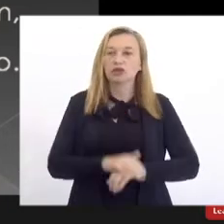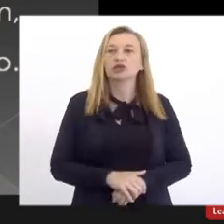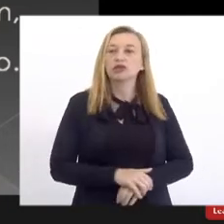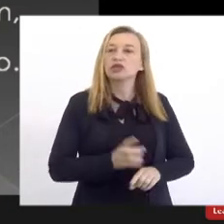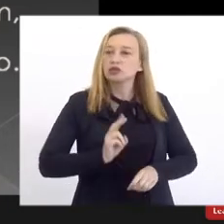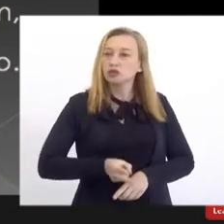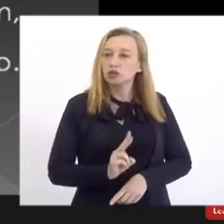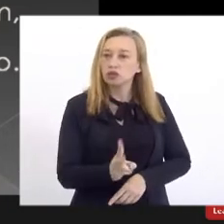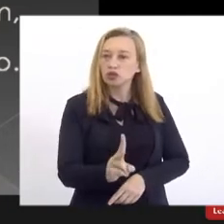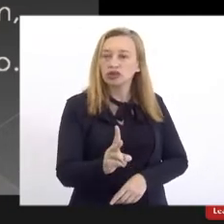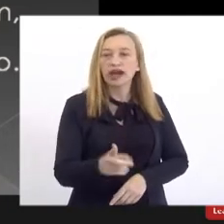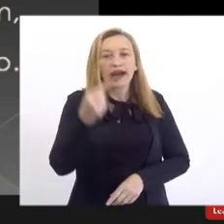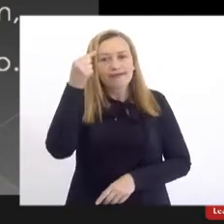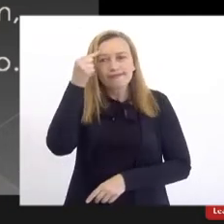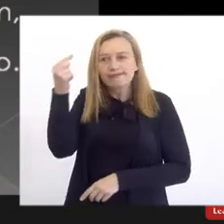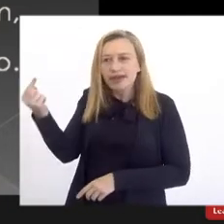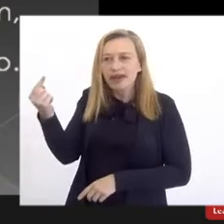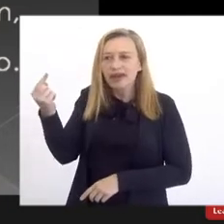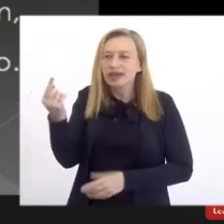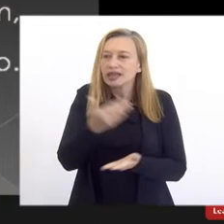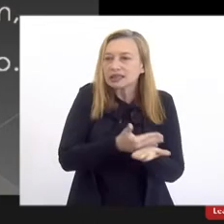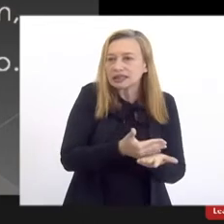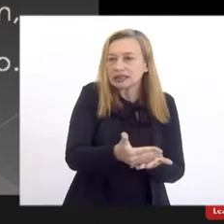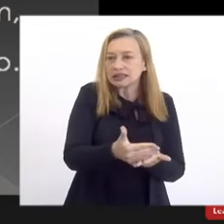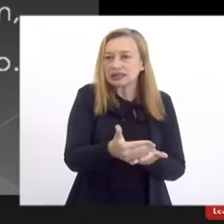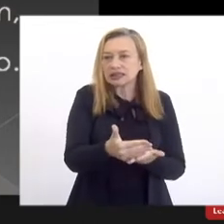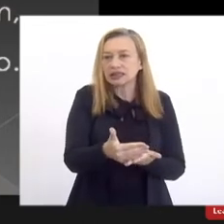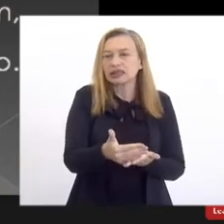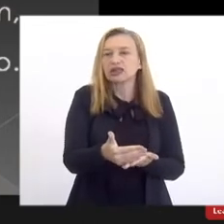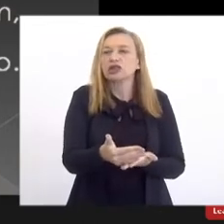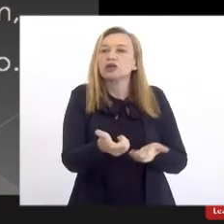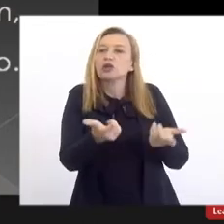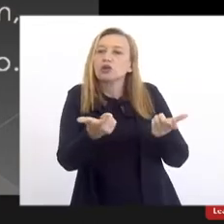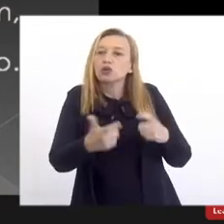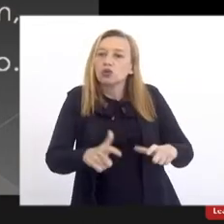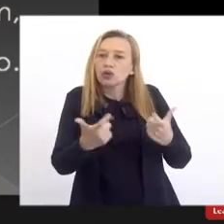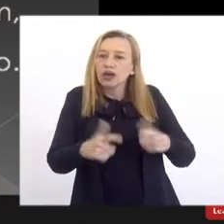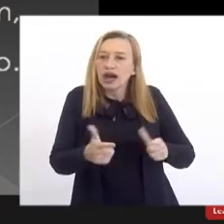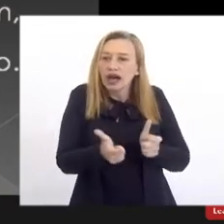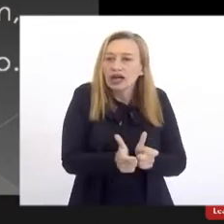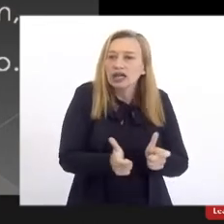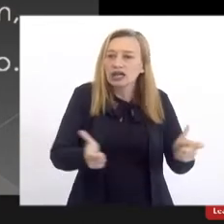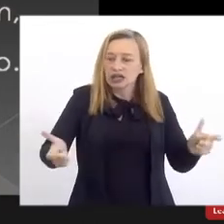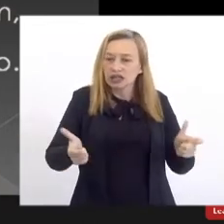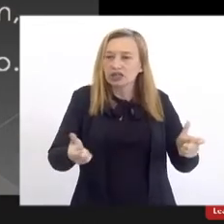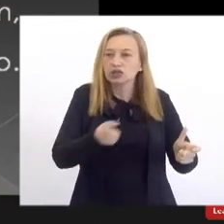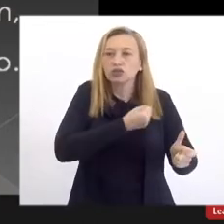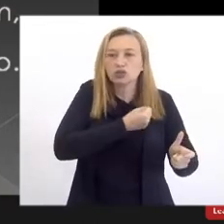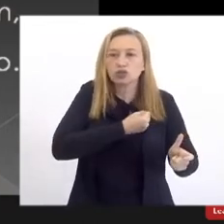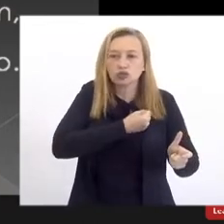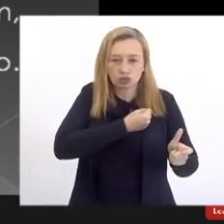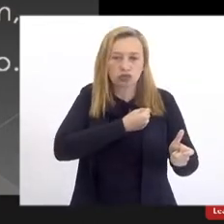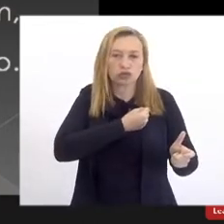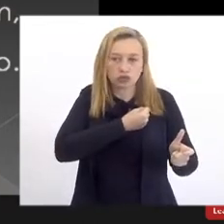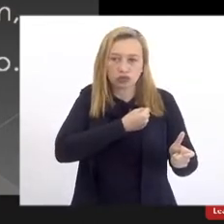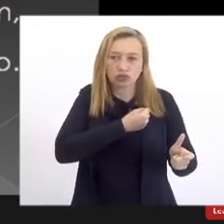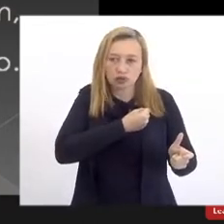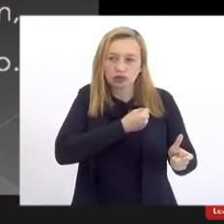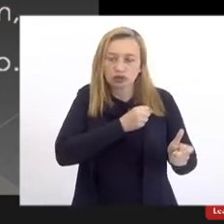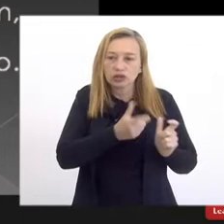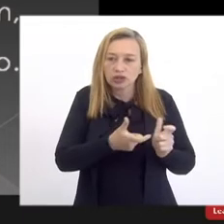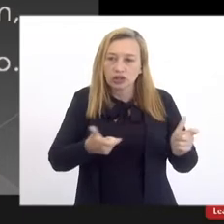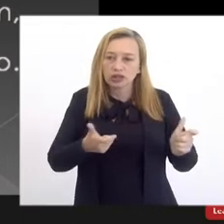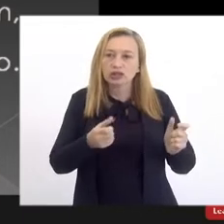dando continuidade à ideia inicial, né, da sua criação, ou seja, em um local de grande demanda